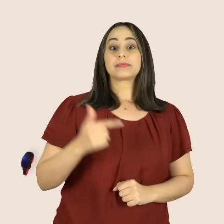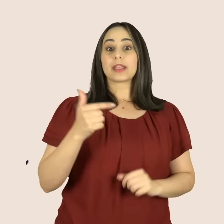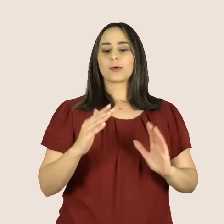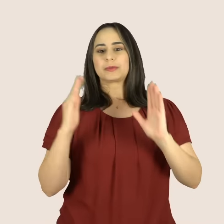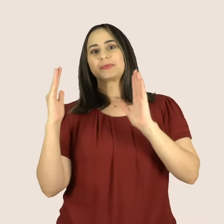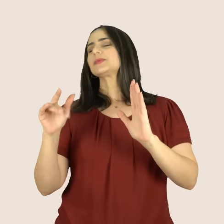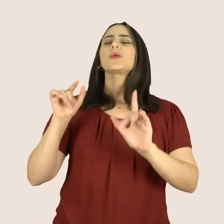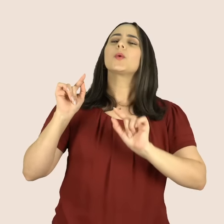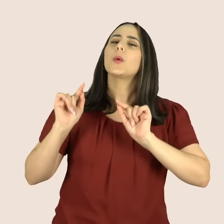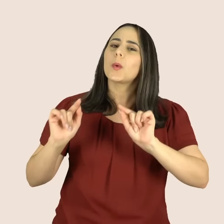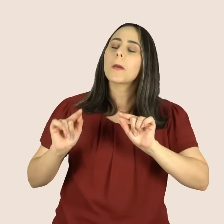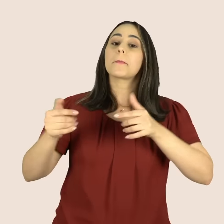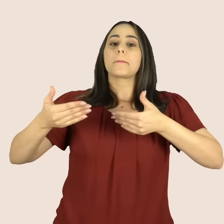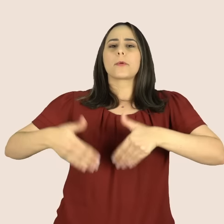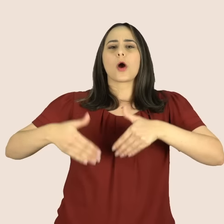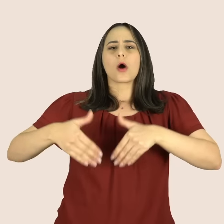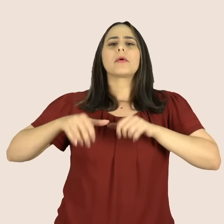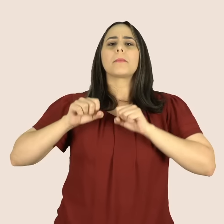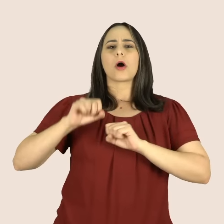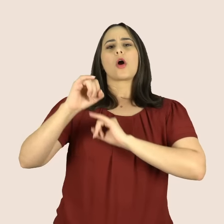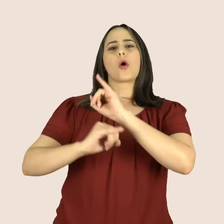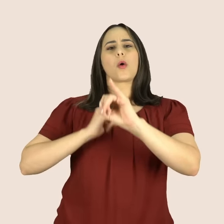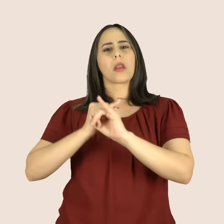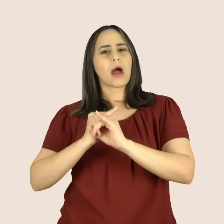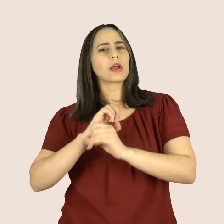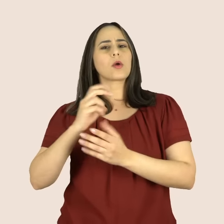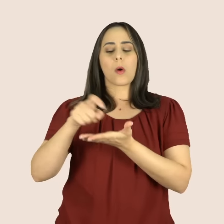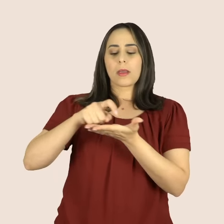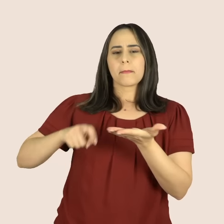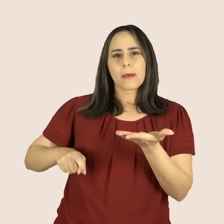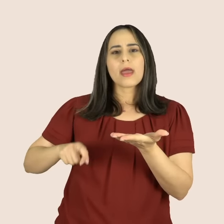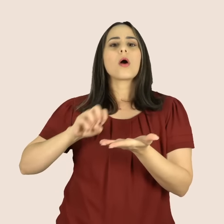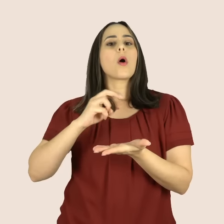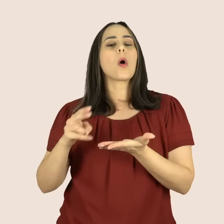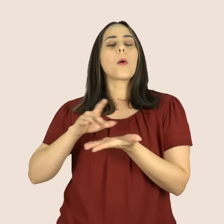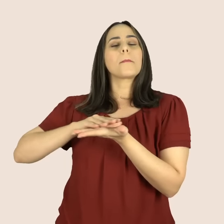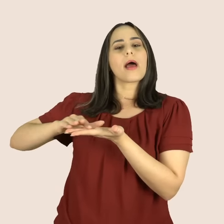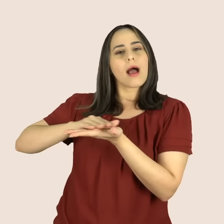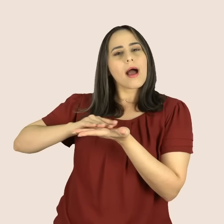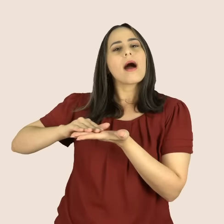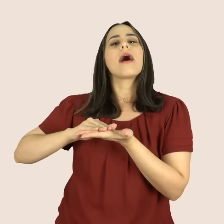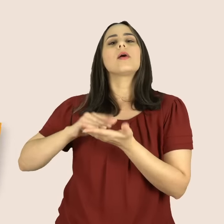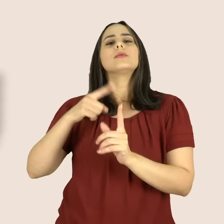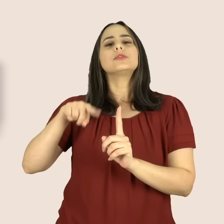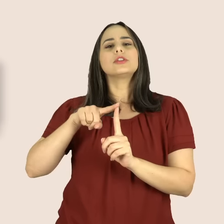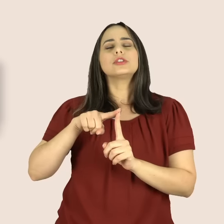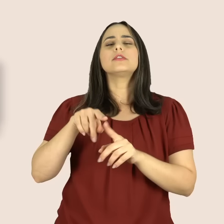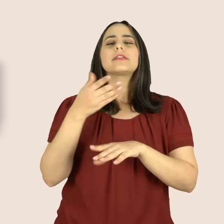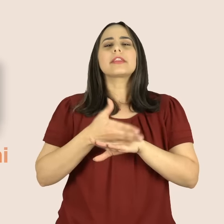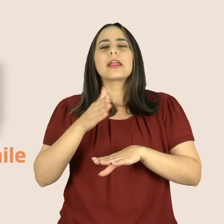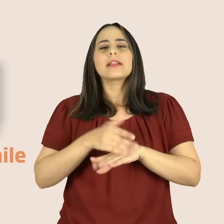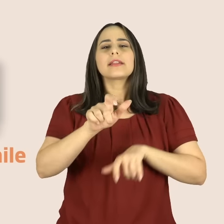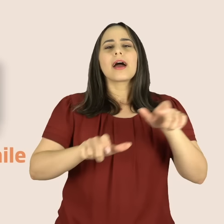prazerosos. A segunda etapa da Olimpíada é uma prova que poderá ser feita online, impressa ou em braile para testar os